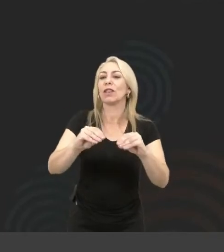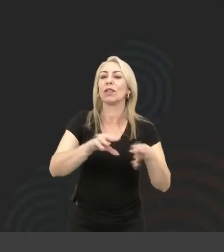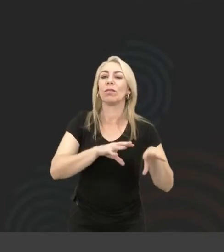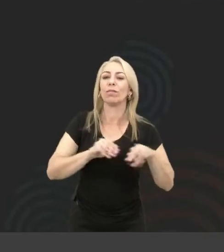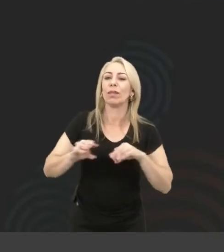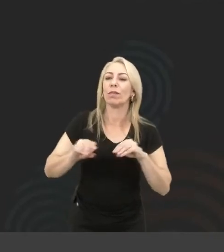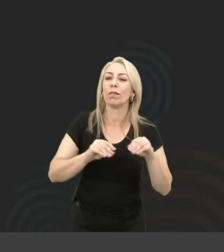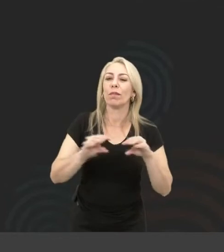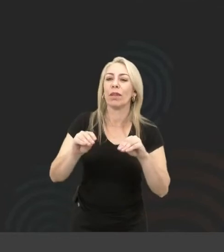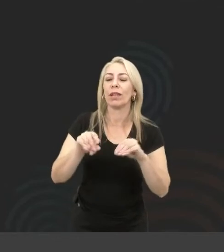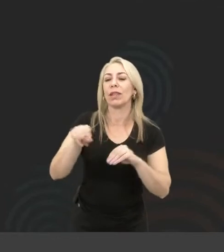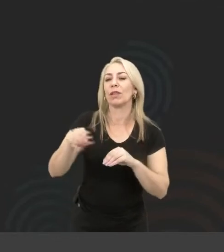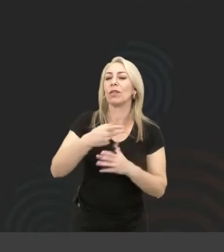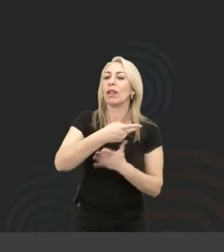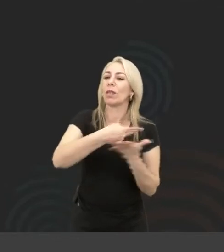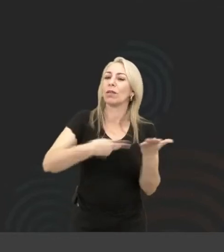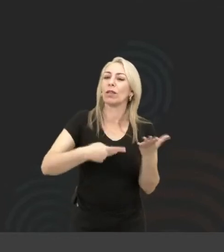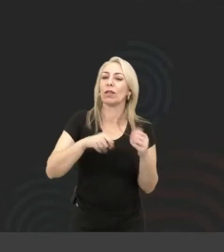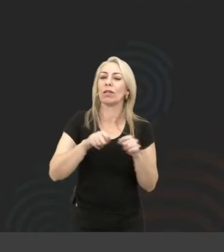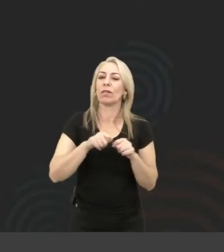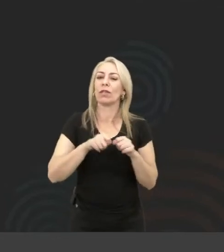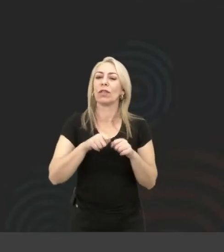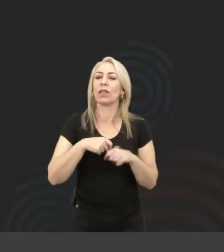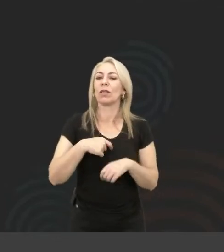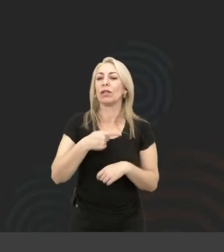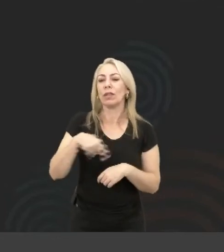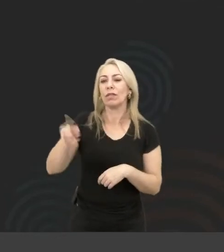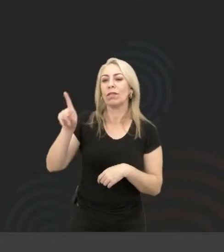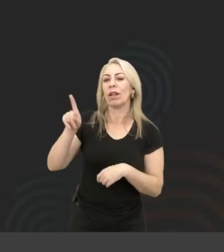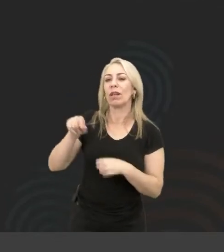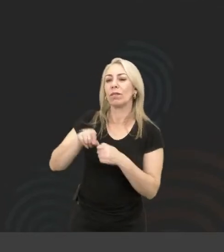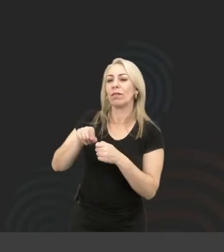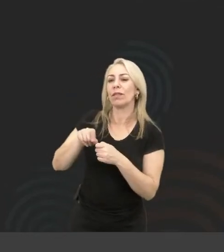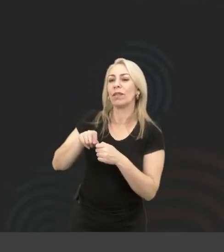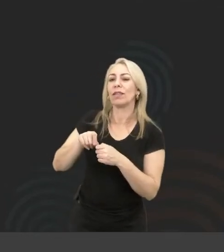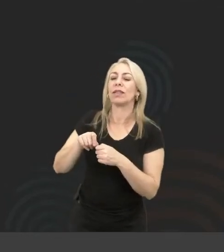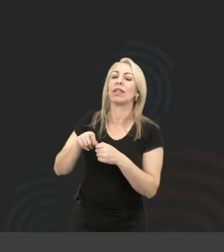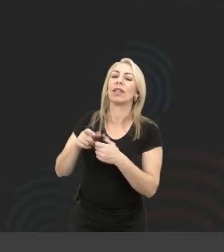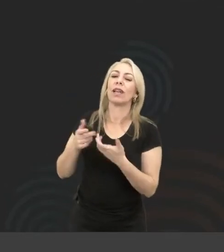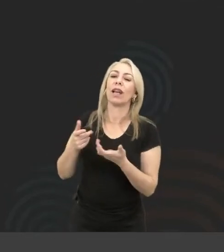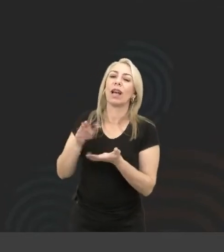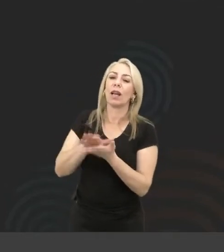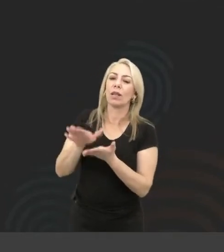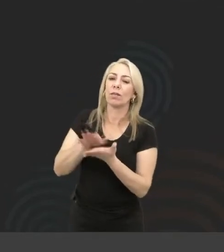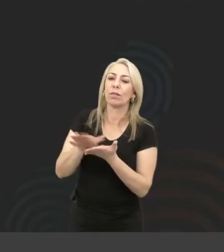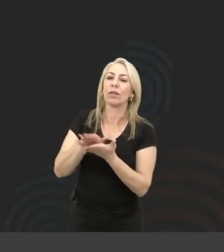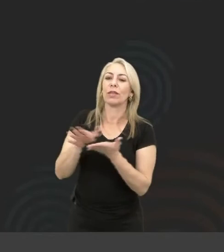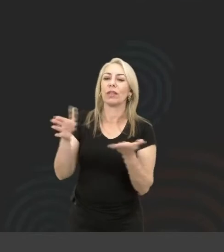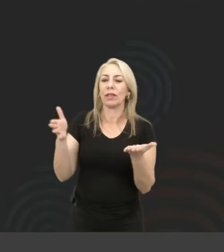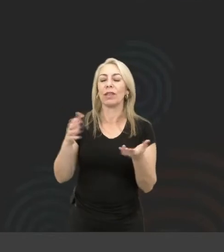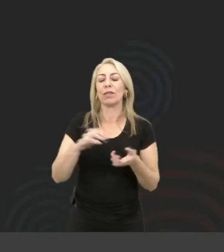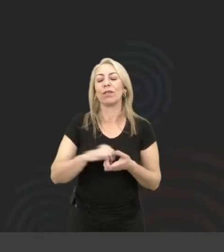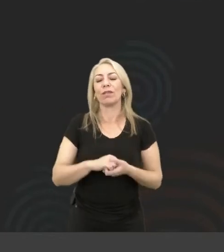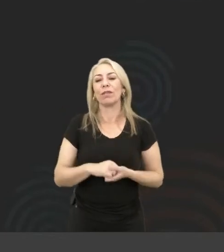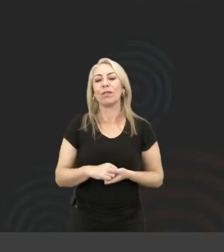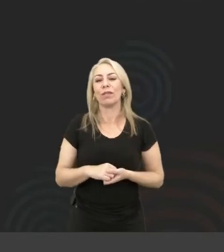aquilo que você está prototipando, com aquilo que está indo para a esteira de desenvolvimento, com aquilo que está chegando em produção.